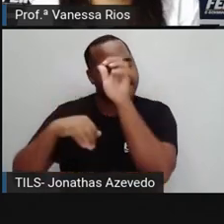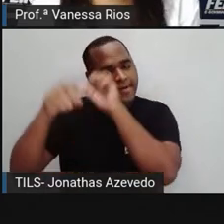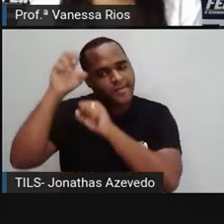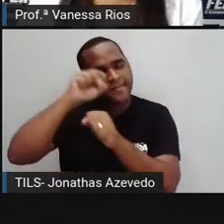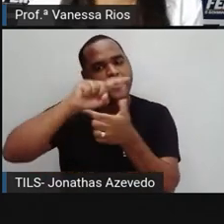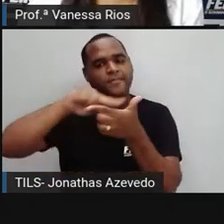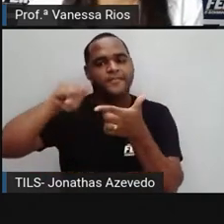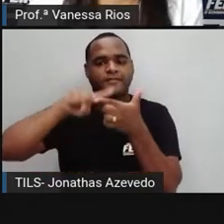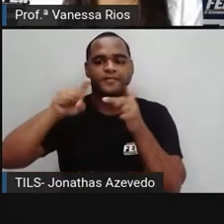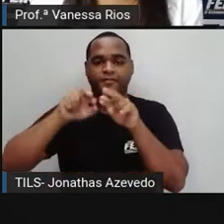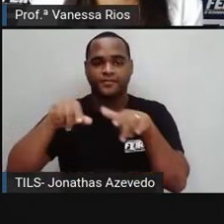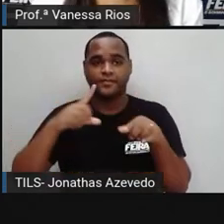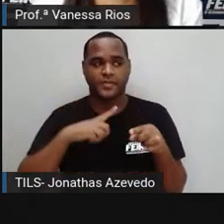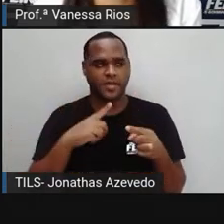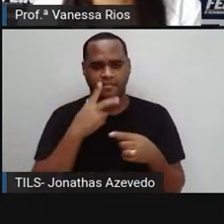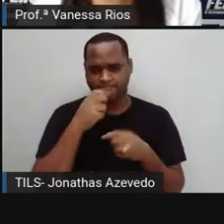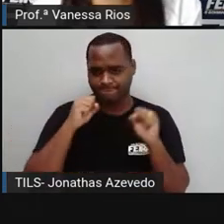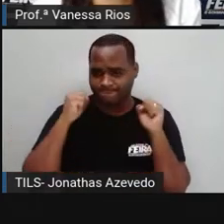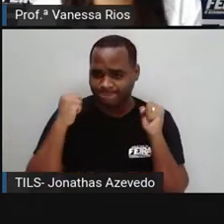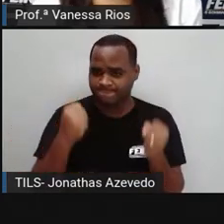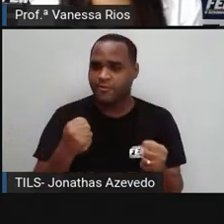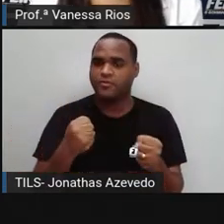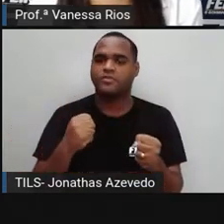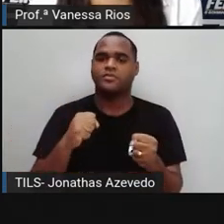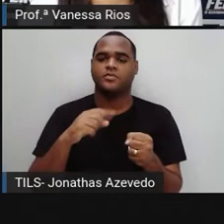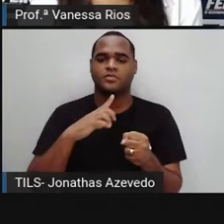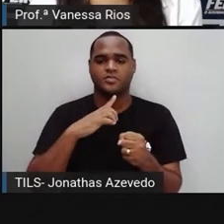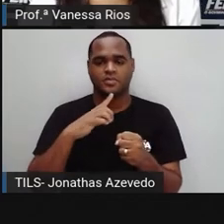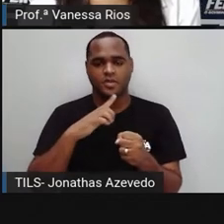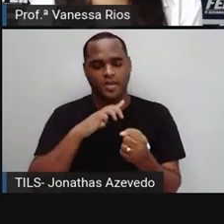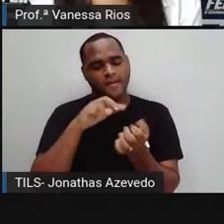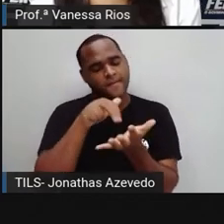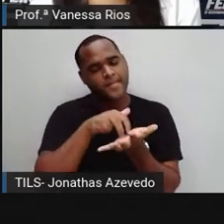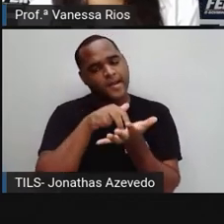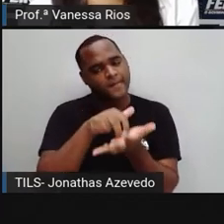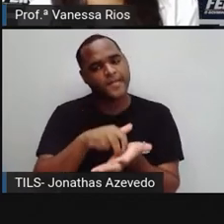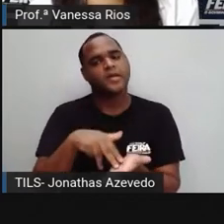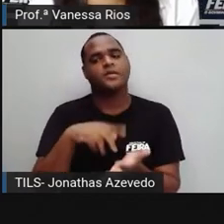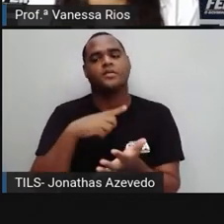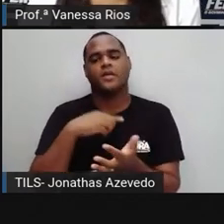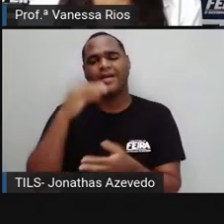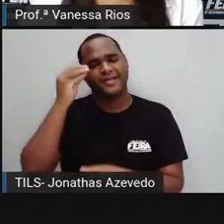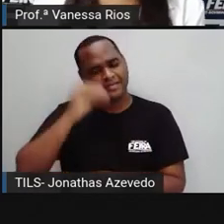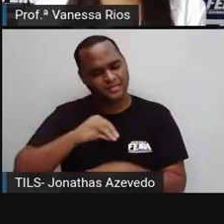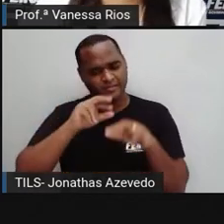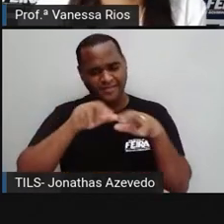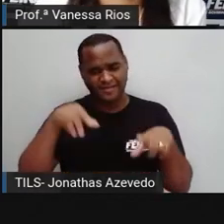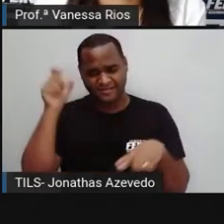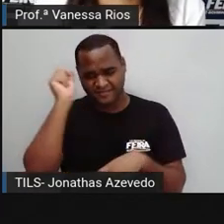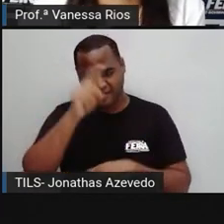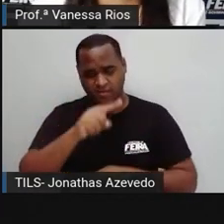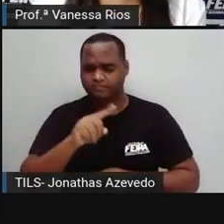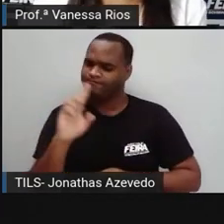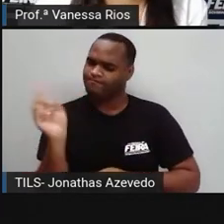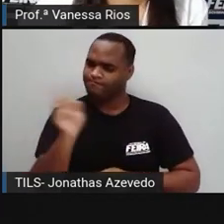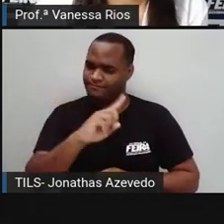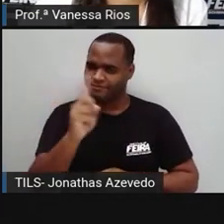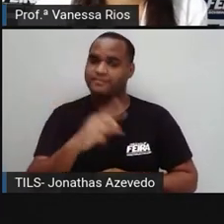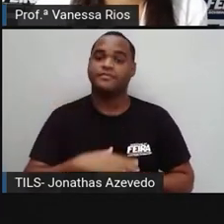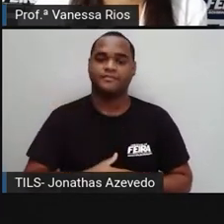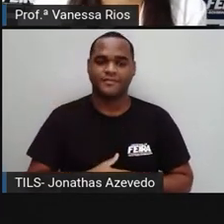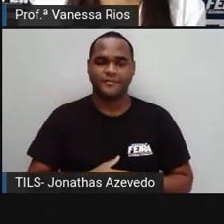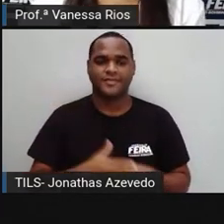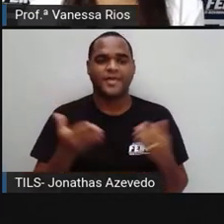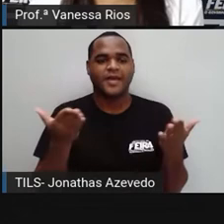Ser persistente e flexível, não desistindo diante das dificuldades. E aí, a gente